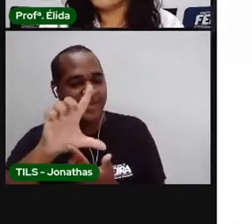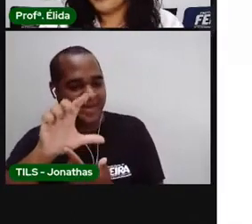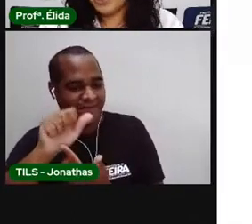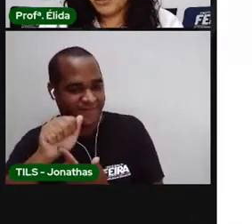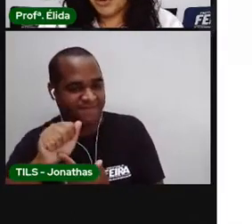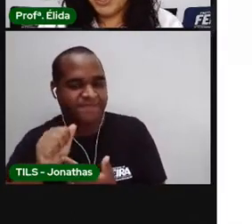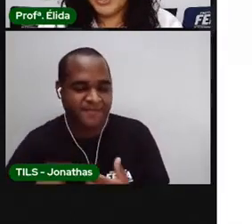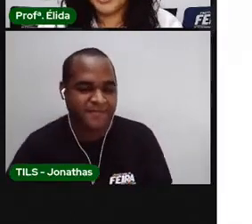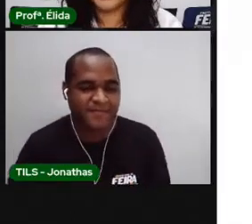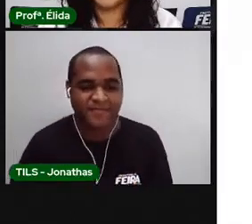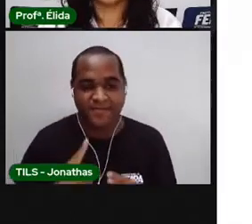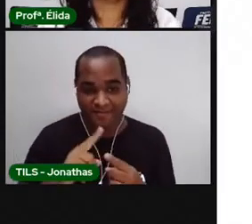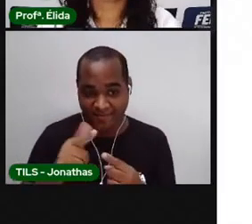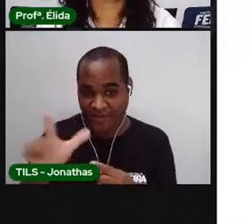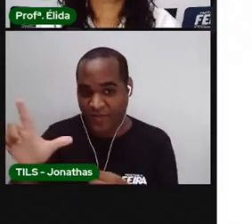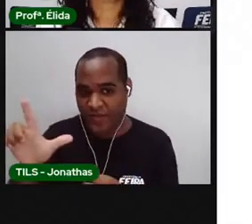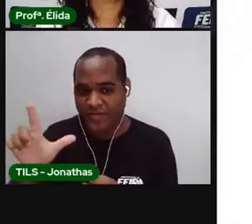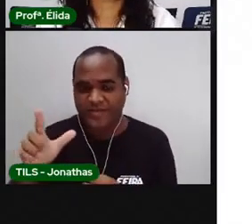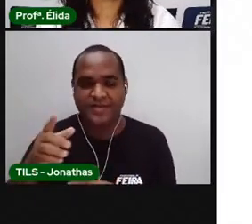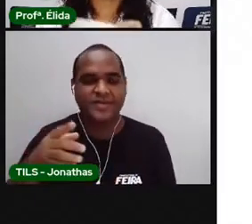O próximo objeto?